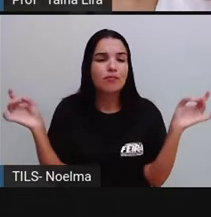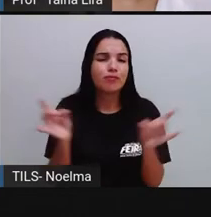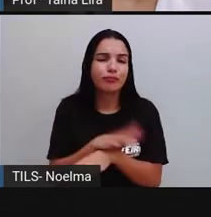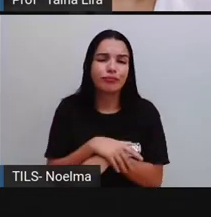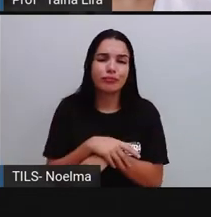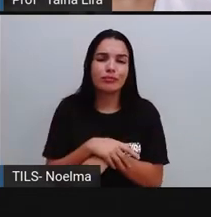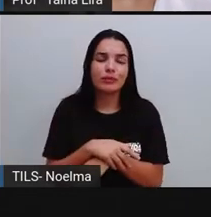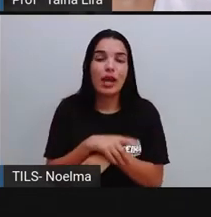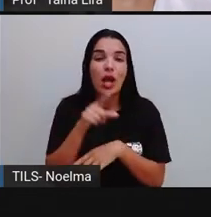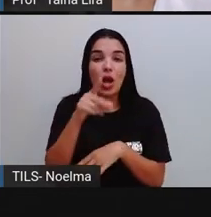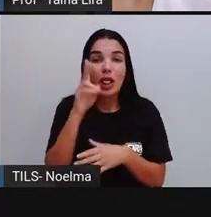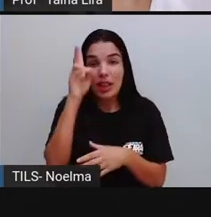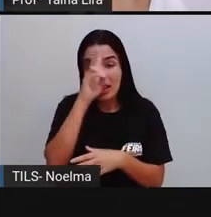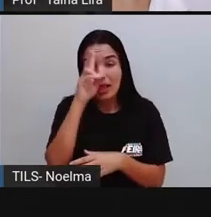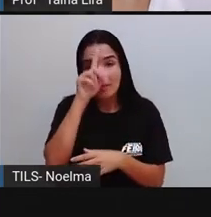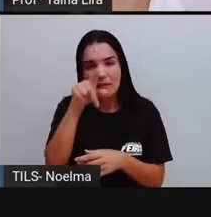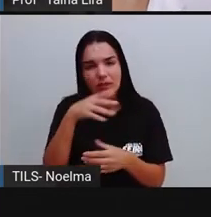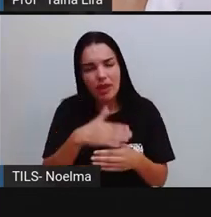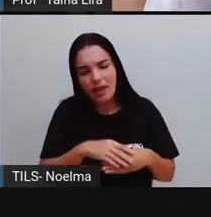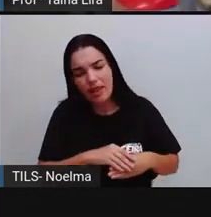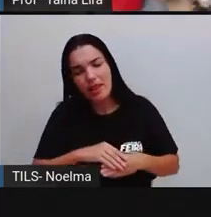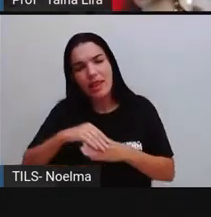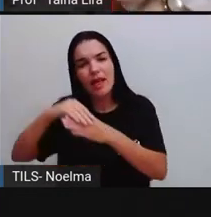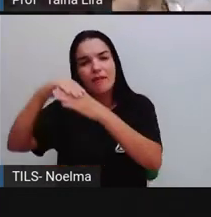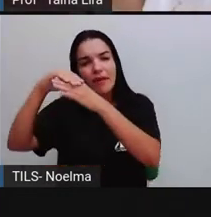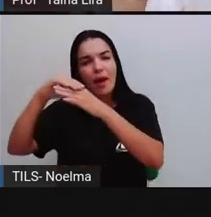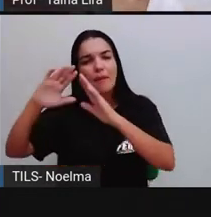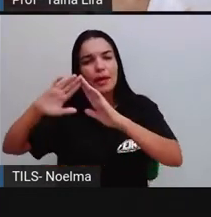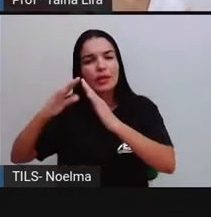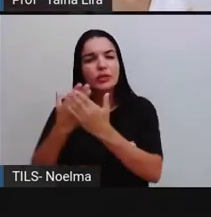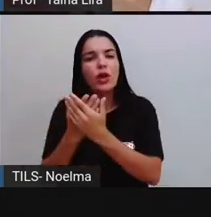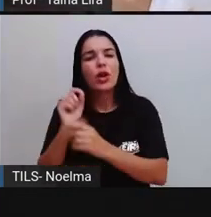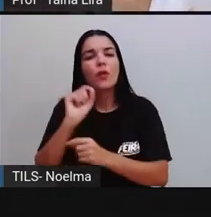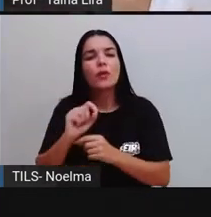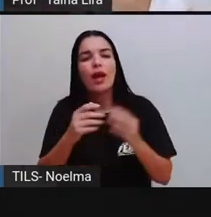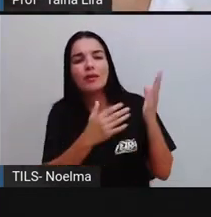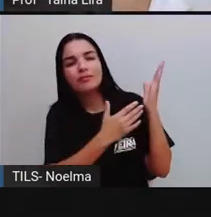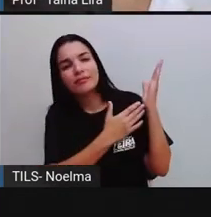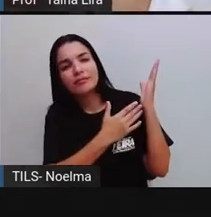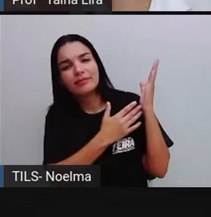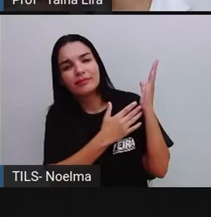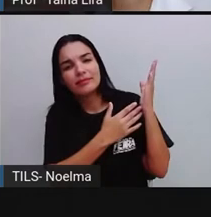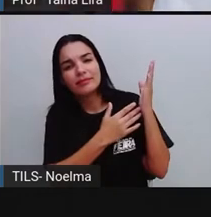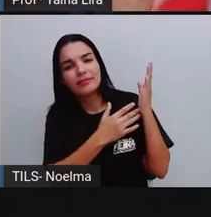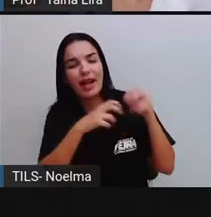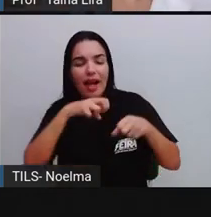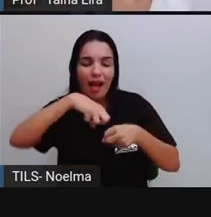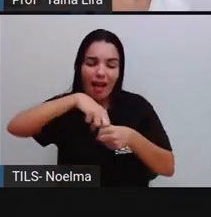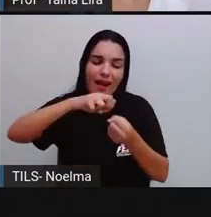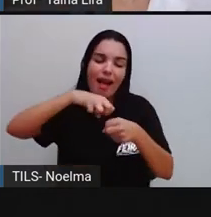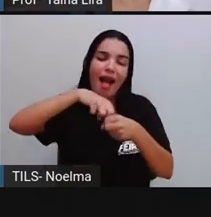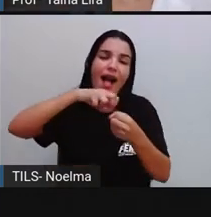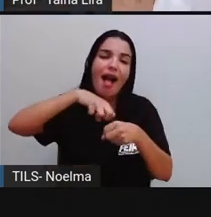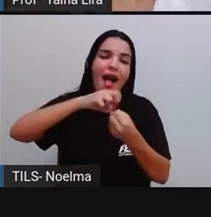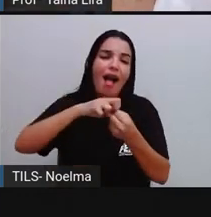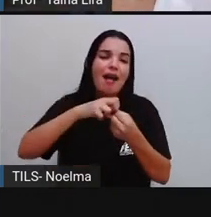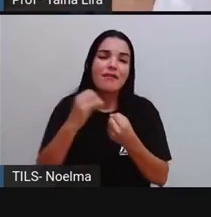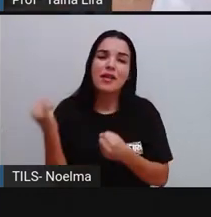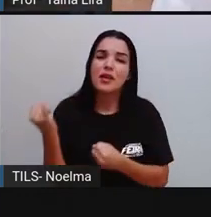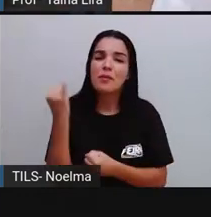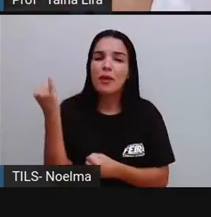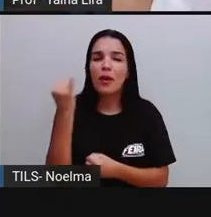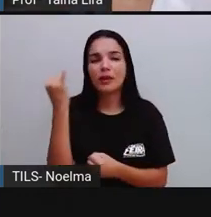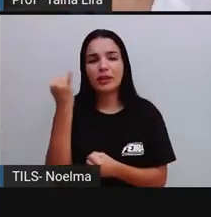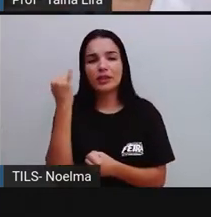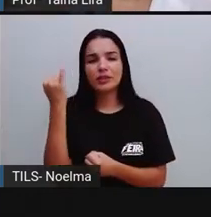pede, ó, para levar o quê? Deixa para eu mostrar aqui, ó. Então, pede para levar, ó, a garrafinha. Mesmo